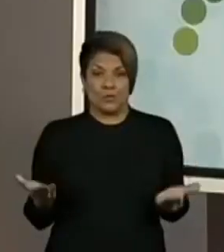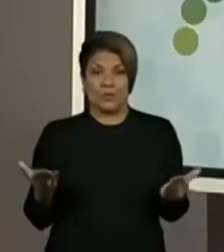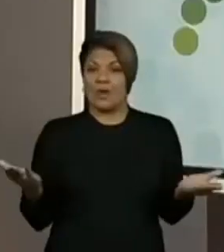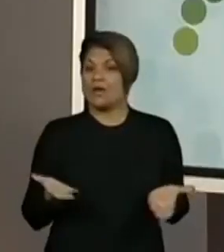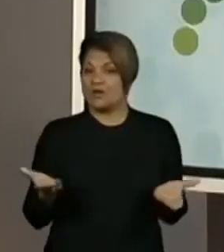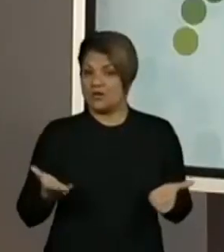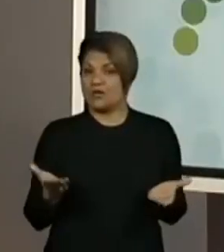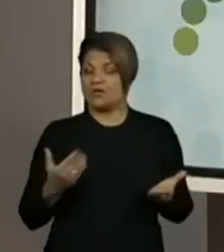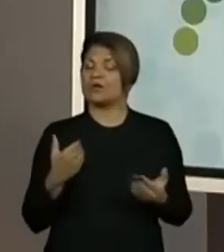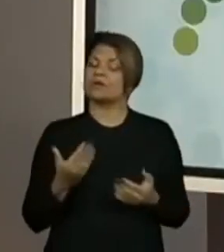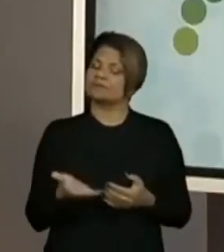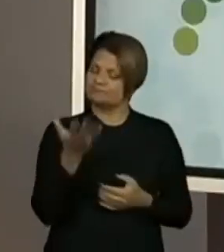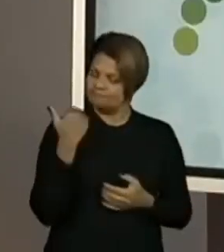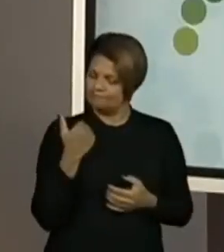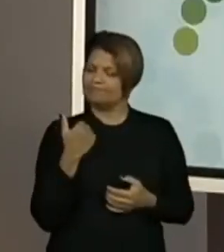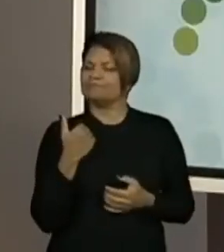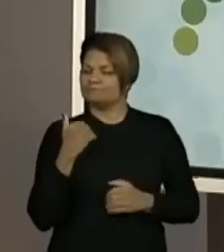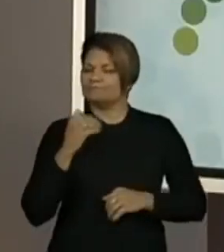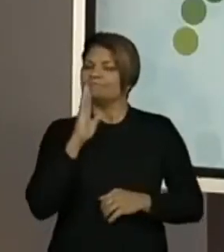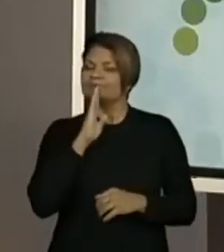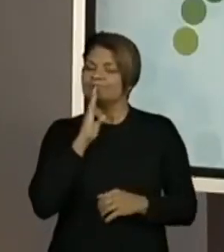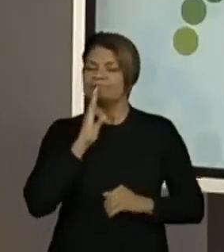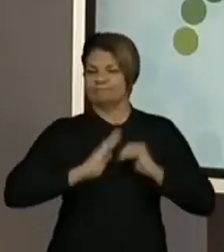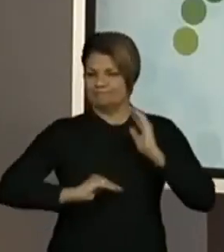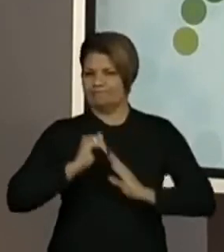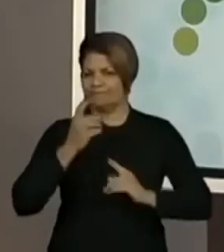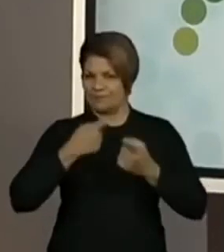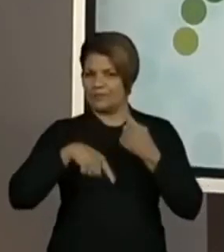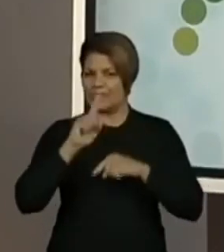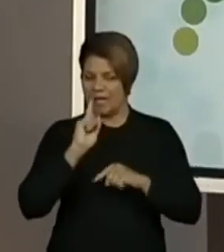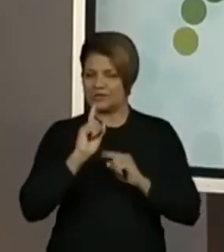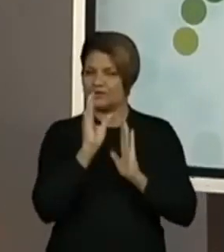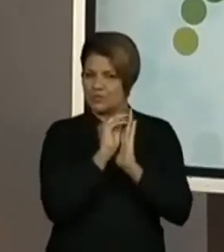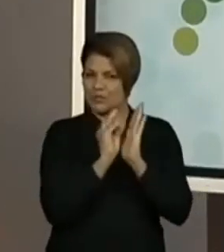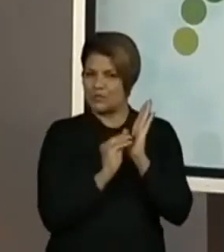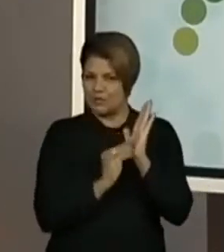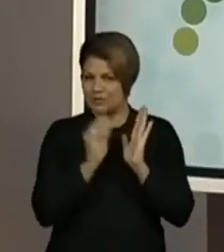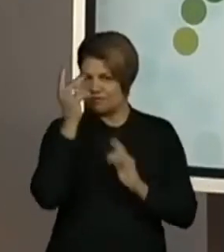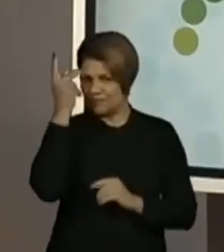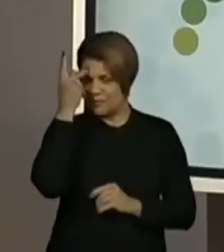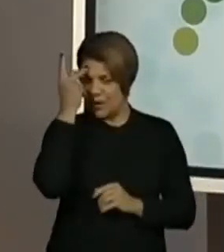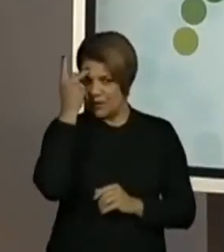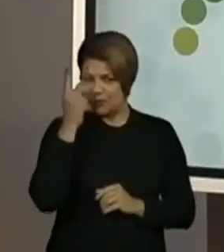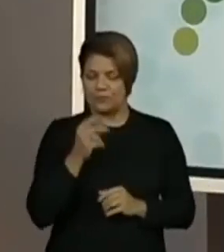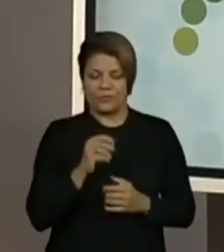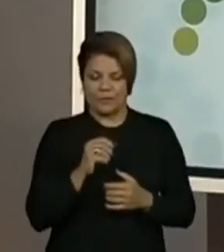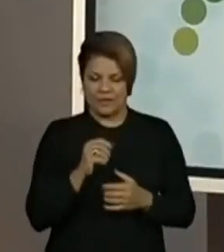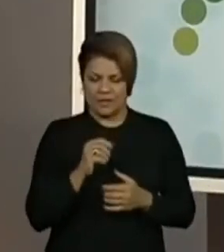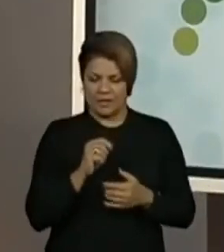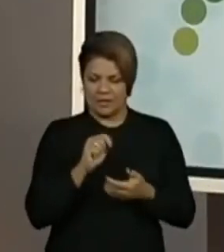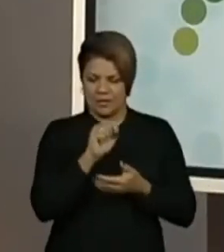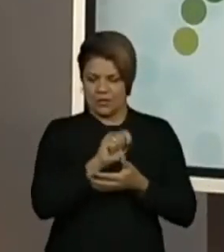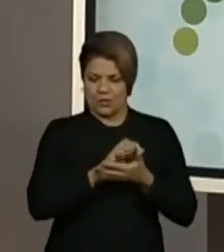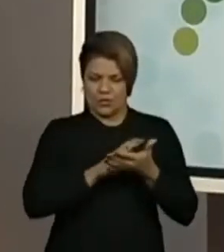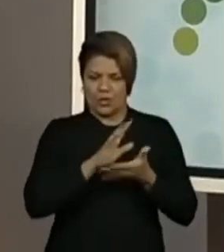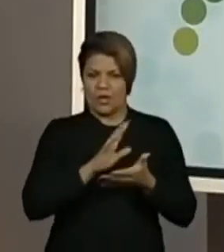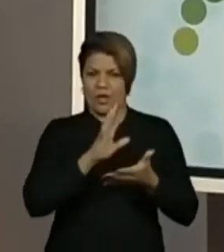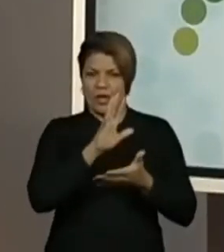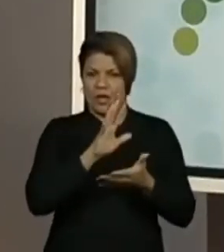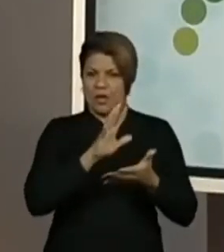conhecer a habilidade do currículo paulista sobre a qual se baseia essa aula? Essa é a aula número 1